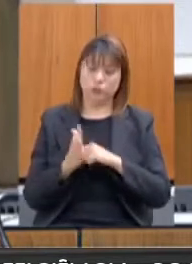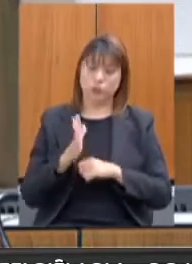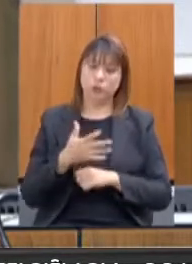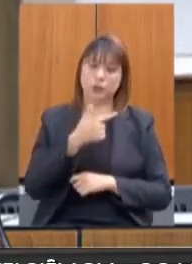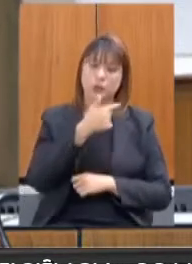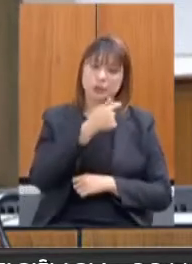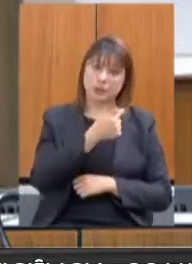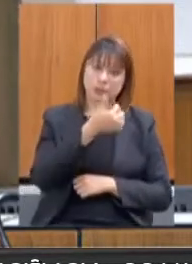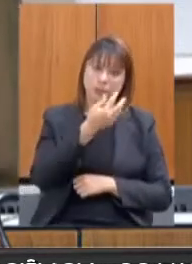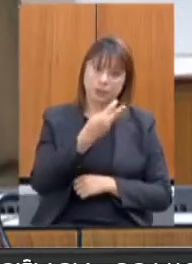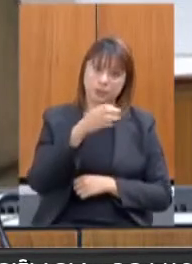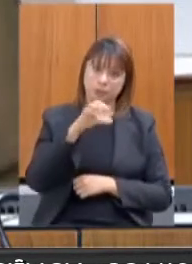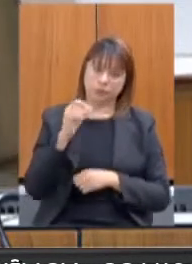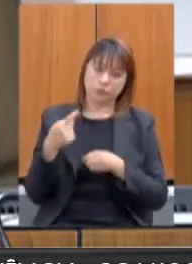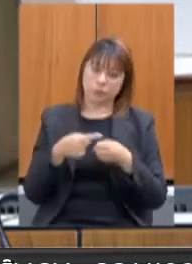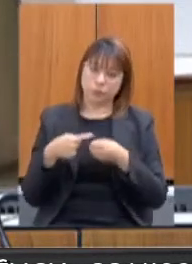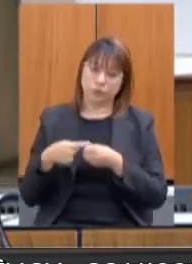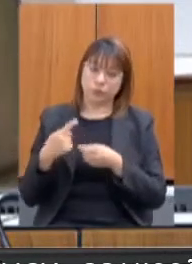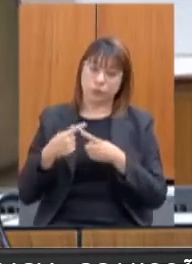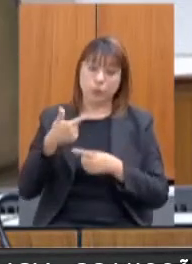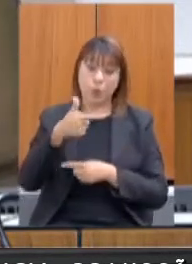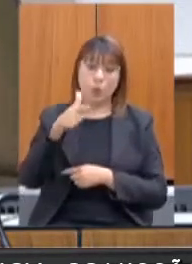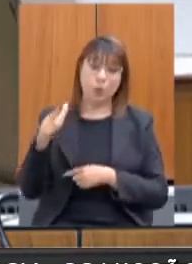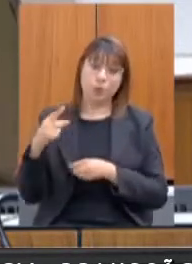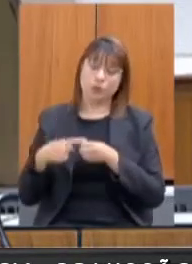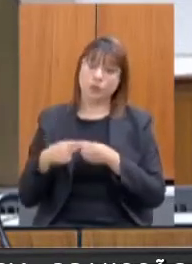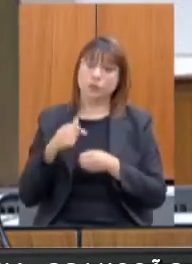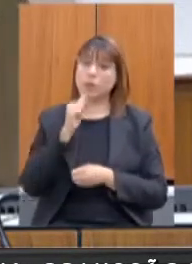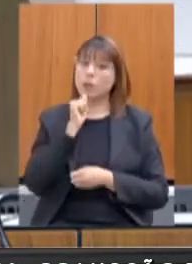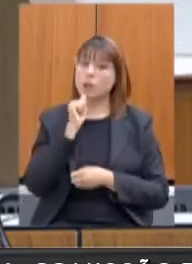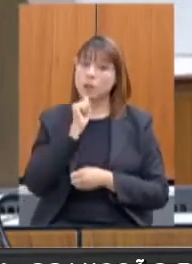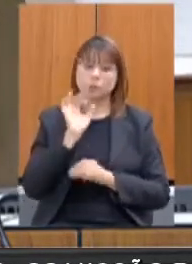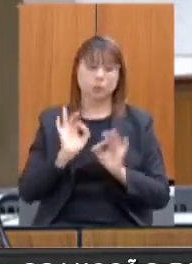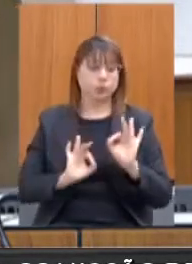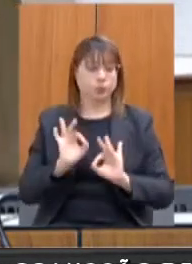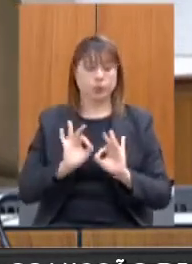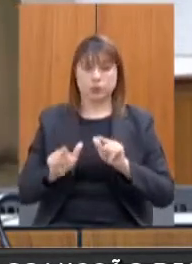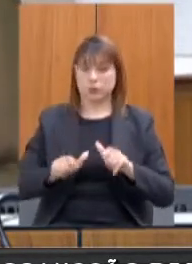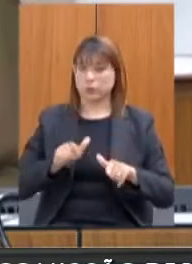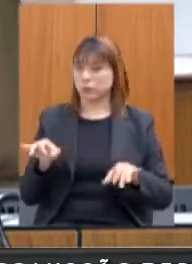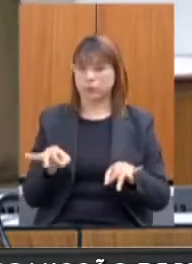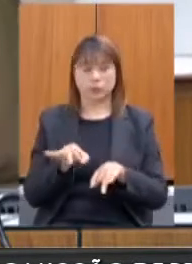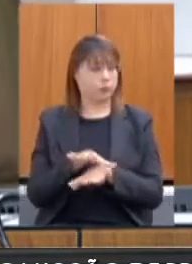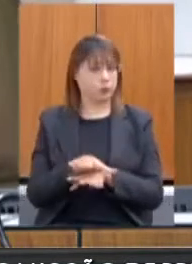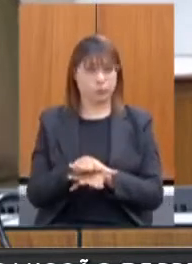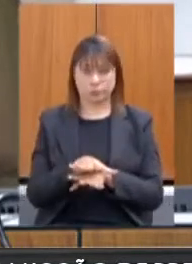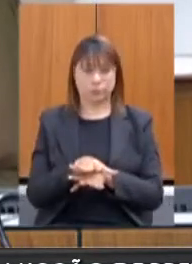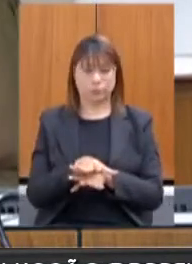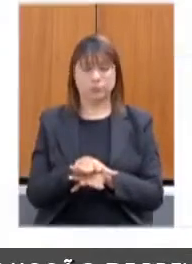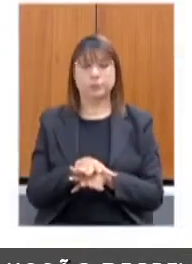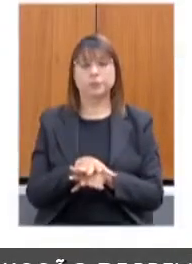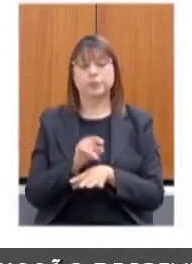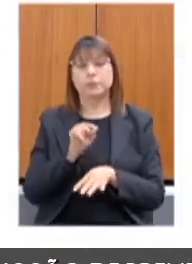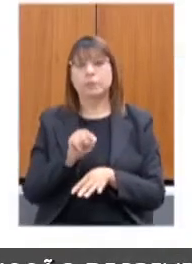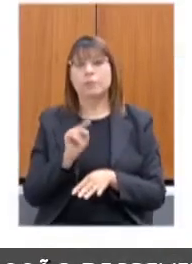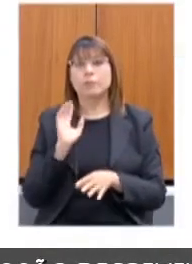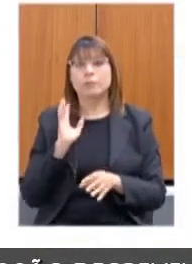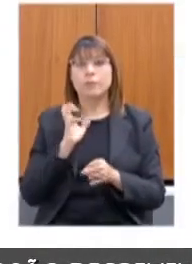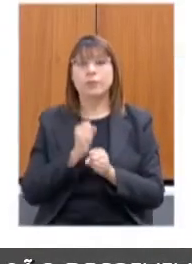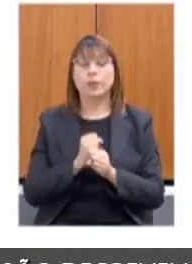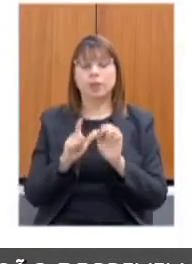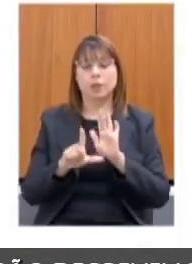739, porque os outros ainda não completaram os planos de trabalho. E esse é o referente a um recurso da Lei